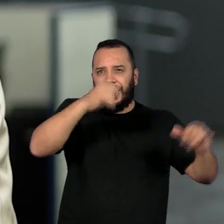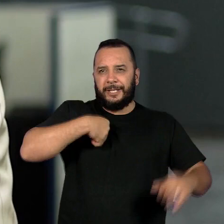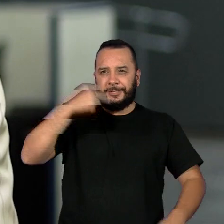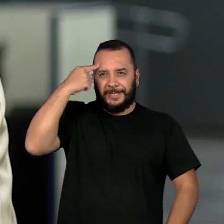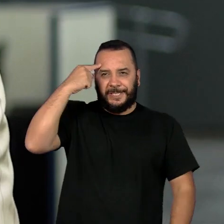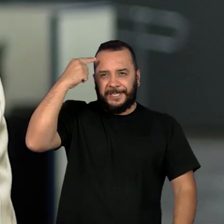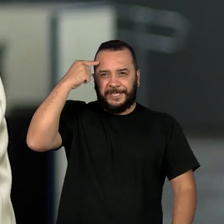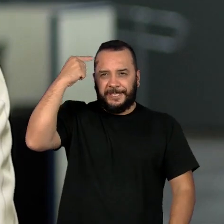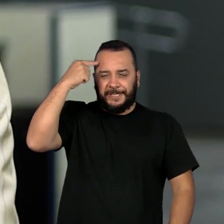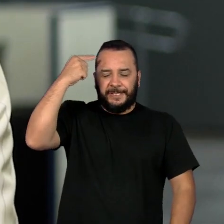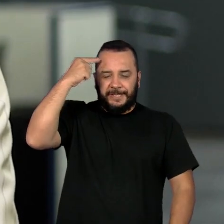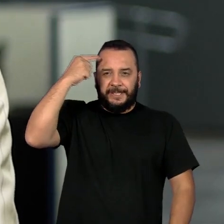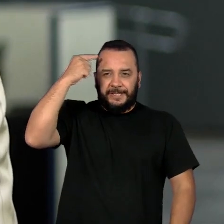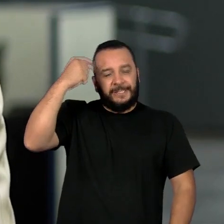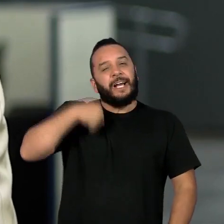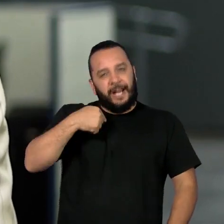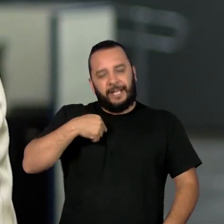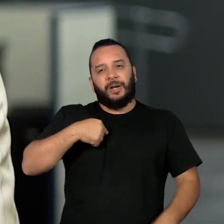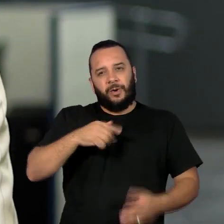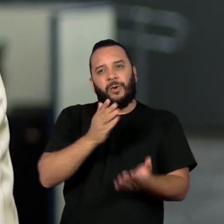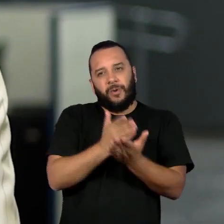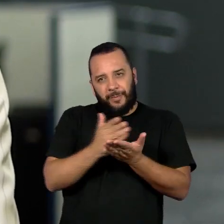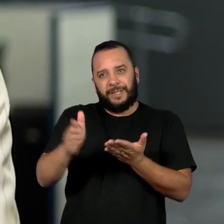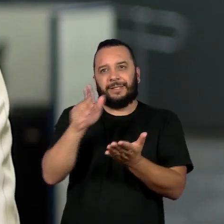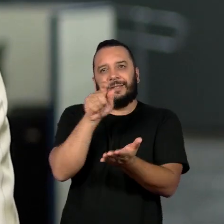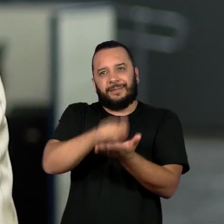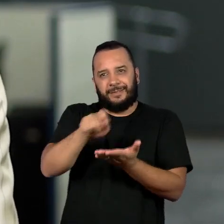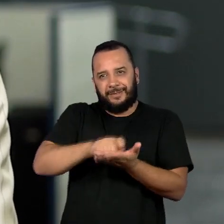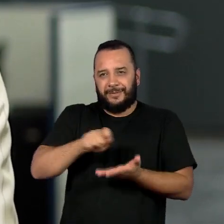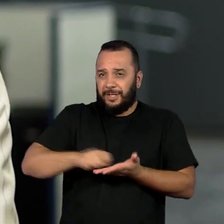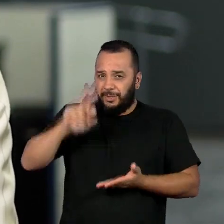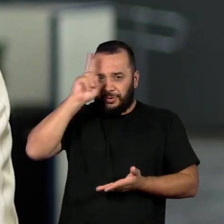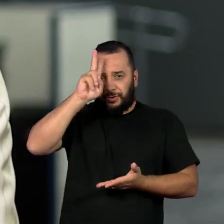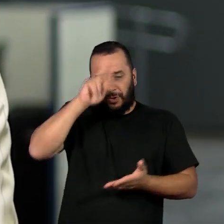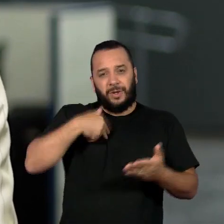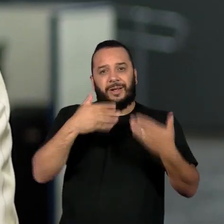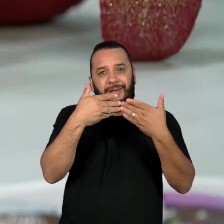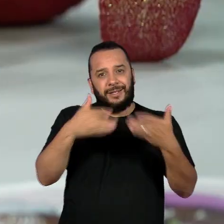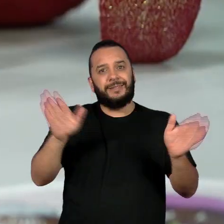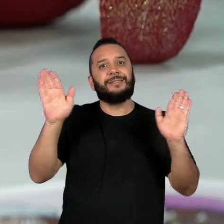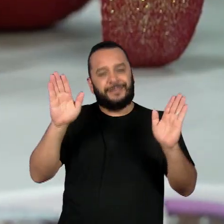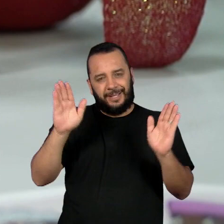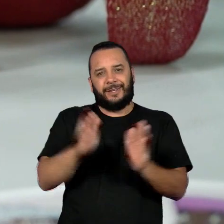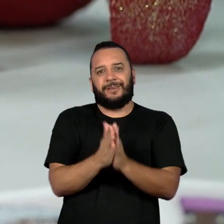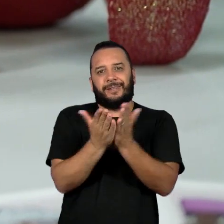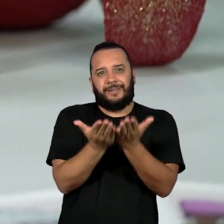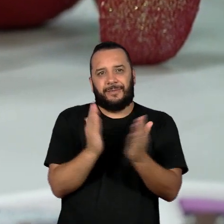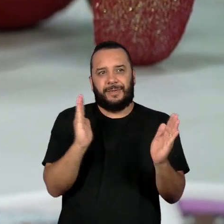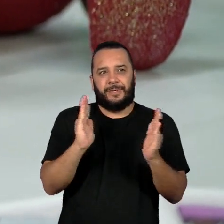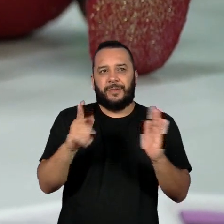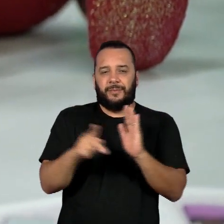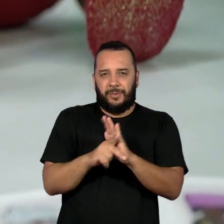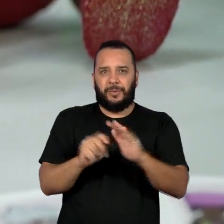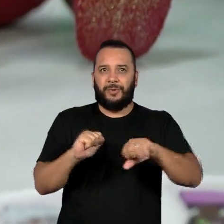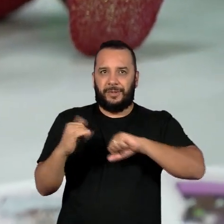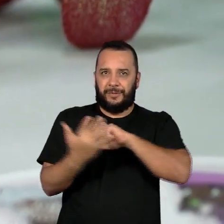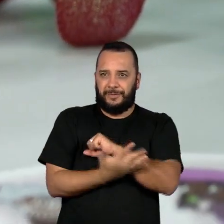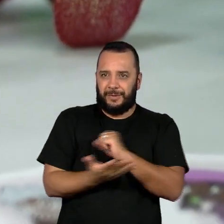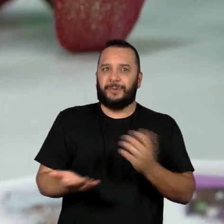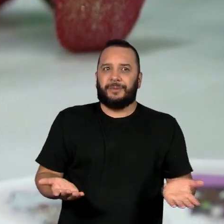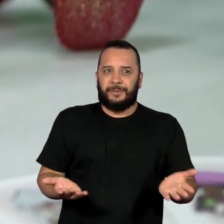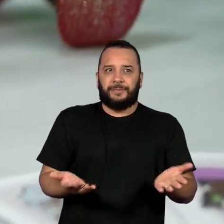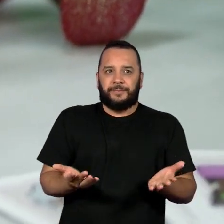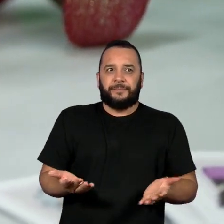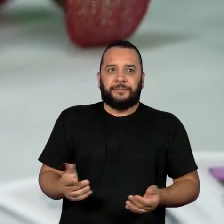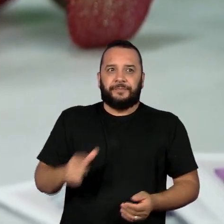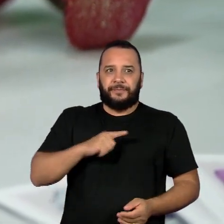aí quando eu acordei, eu comecei a escrever a história. E aí eu lancei o livro na pandemia. Tata Alves, que é outra